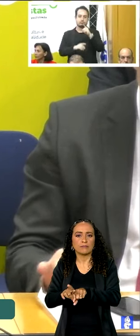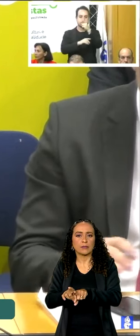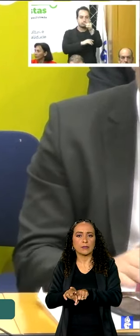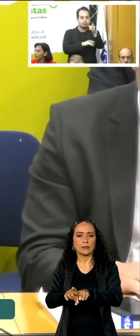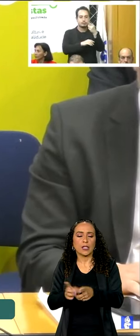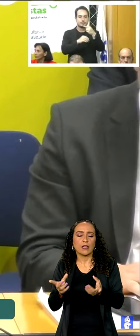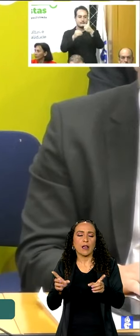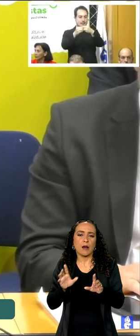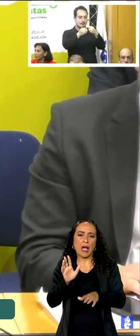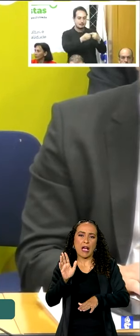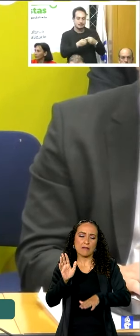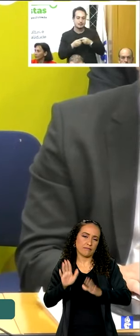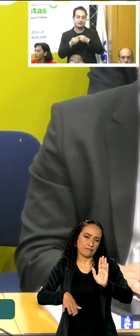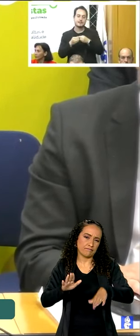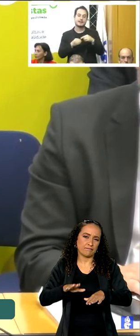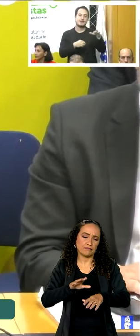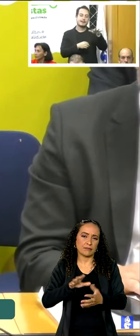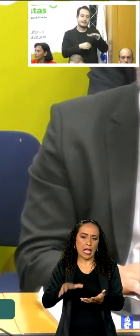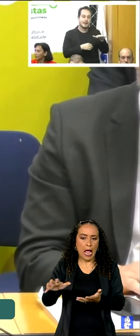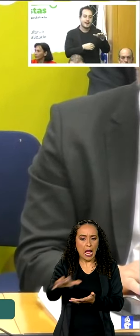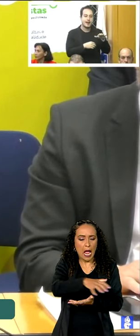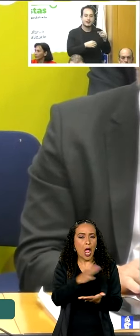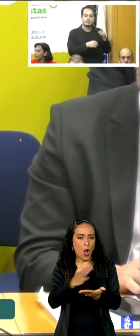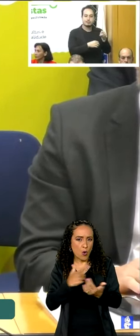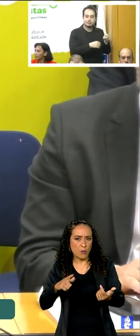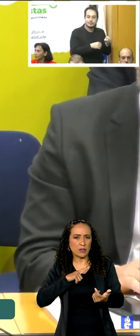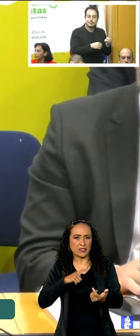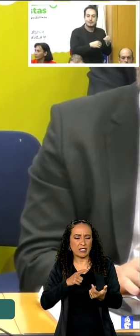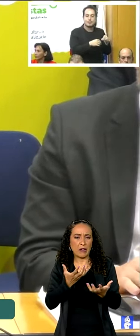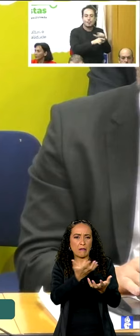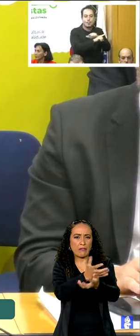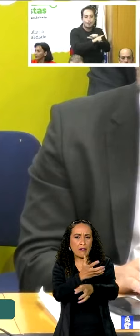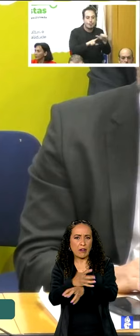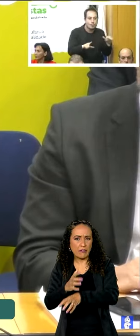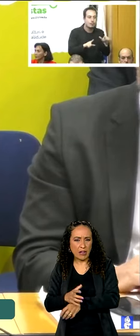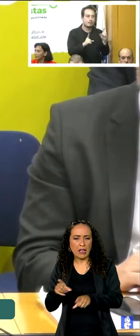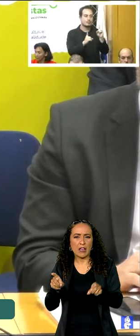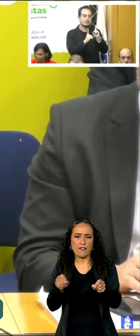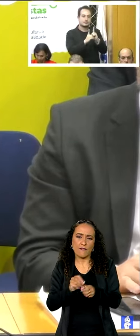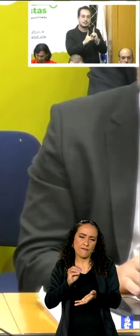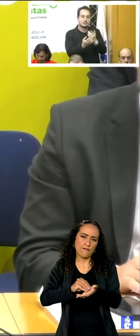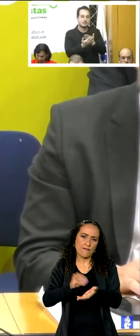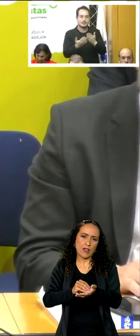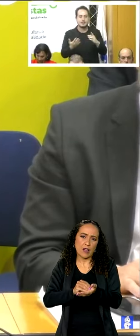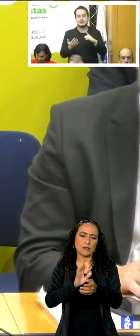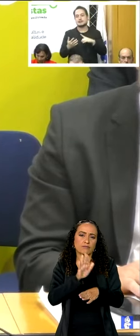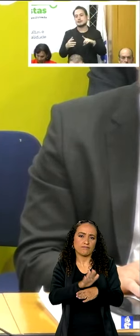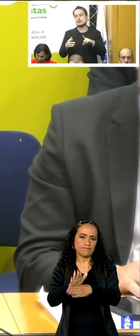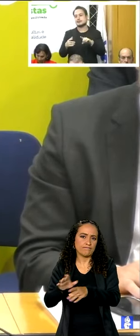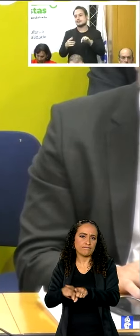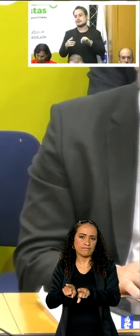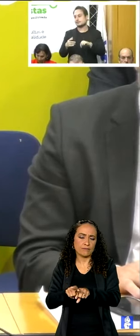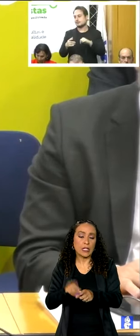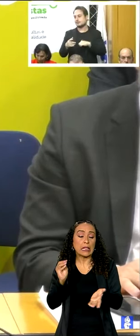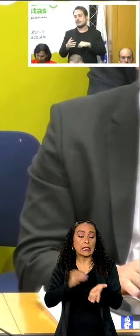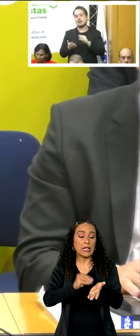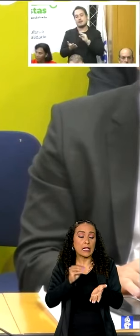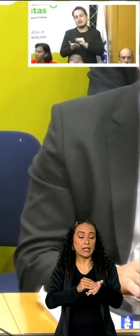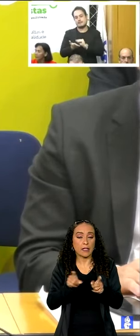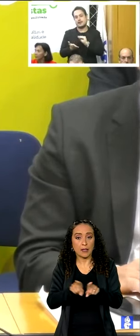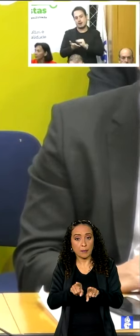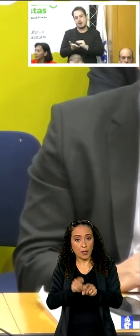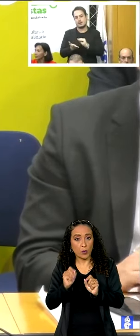porque em muitas áreas, de fato, nós temos grandes vazios assistenciais e também nós temos carência